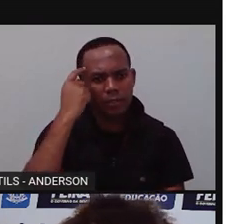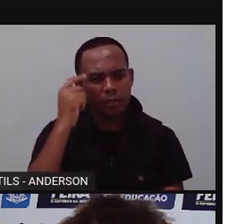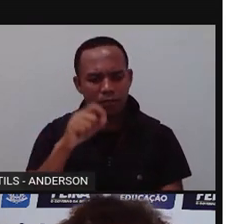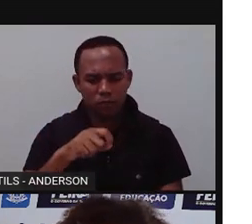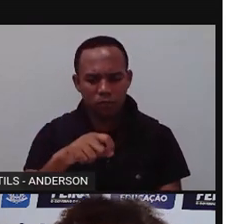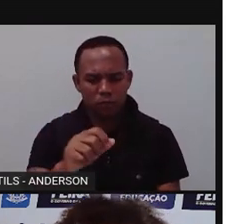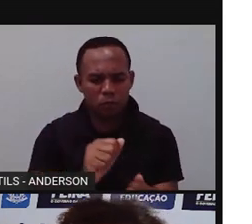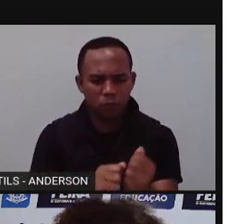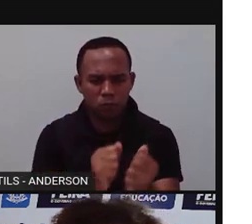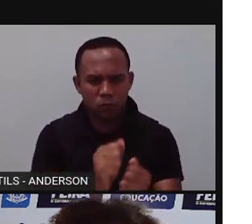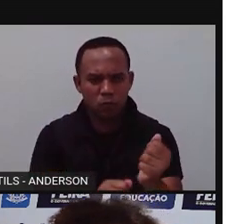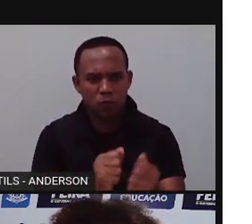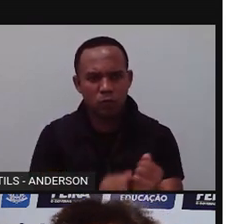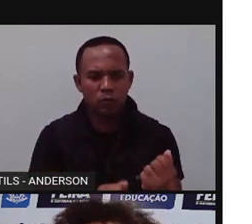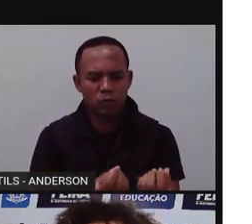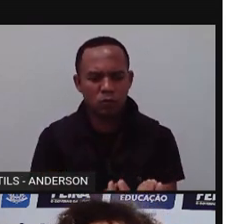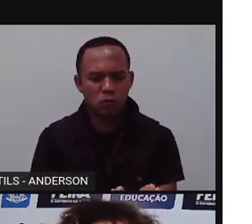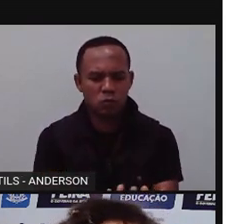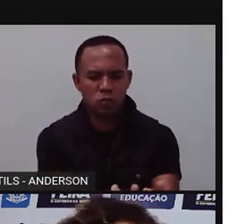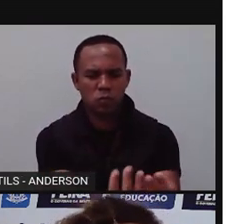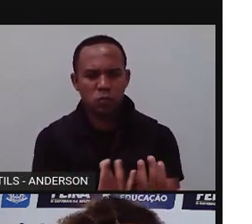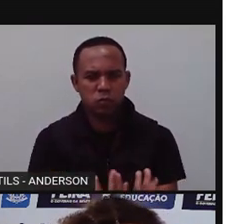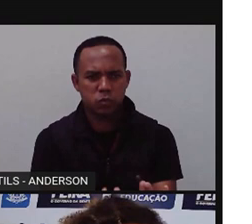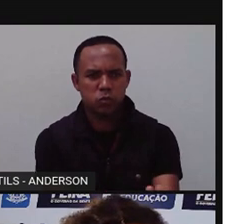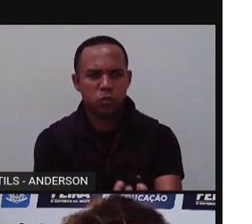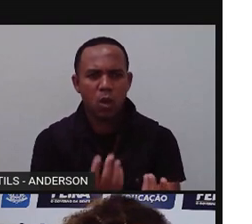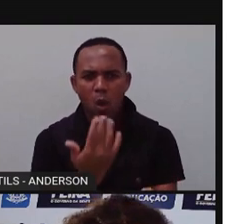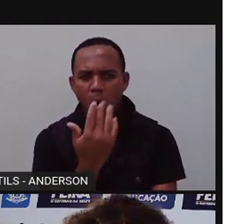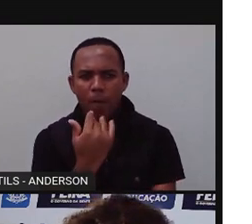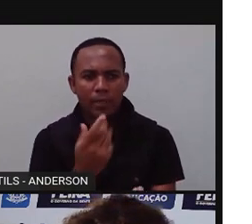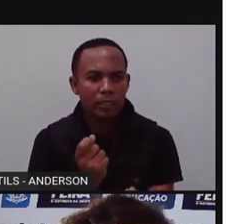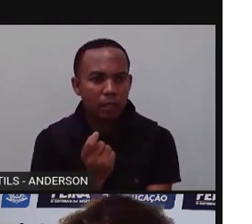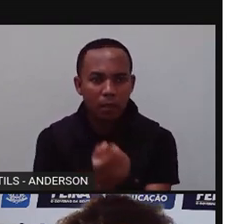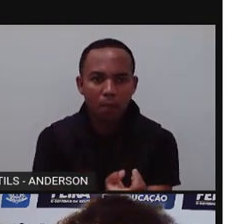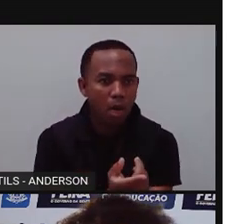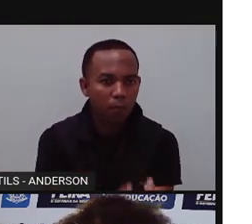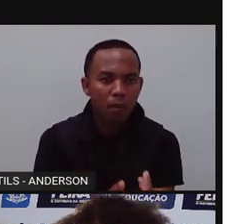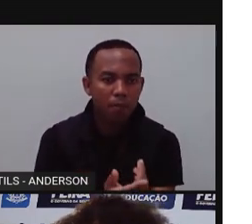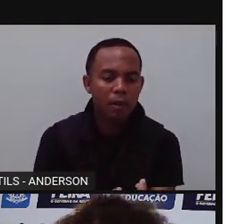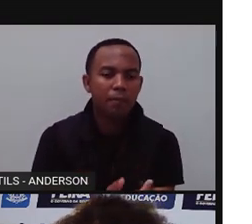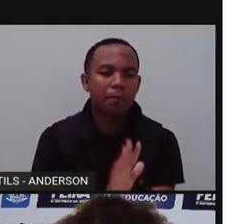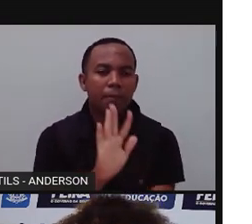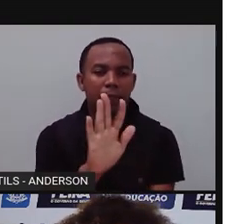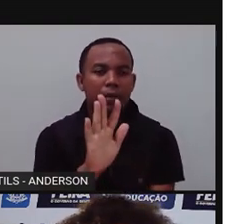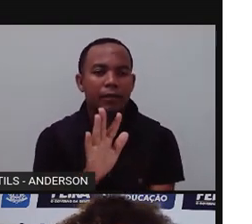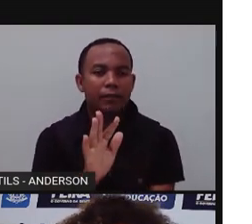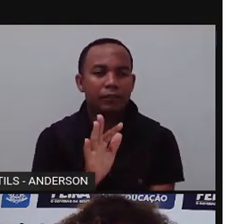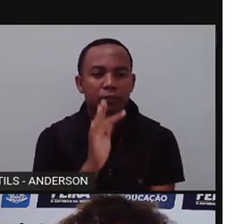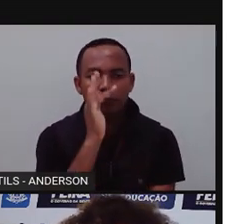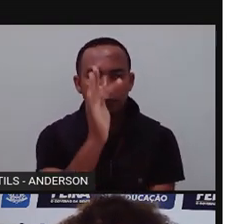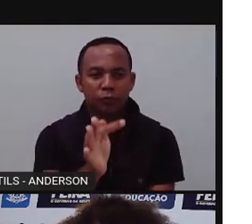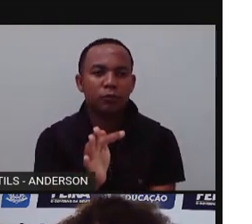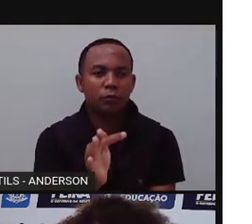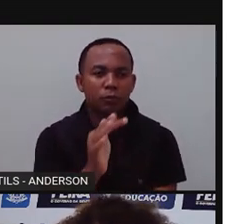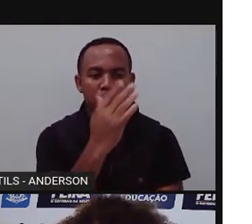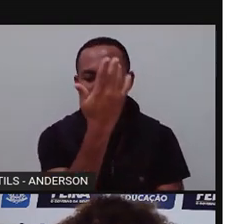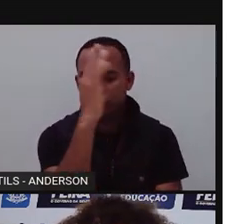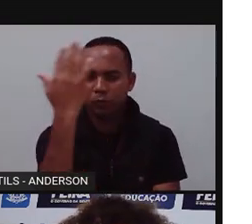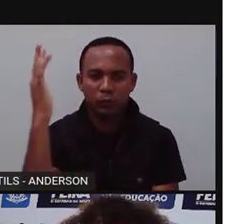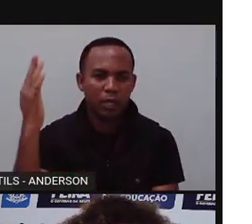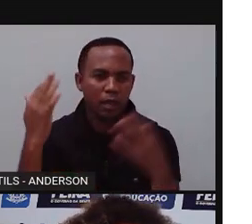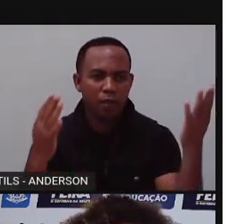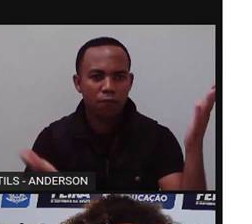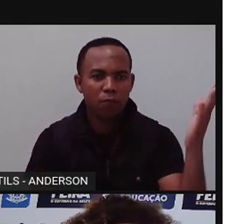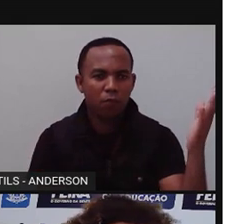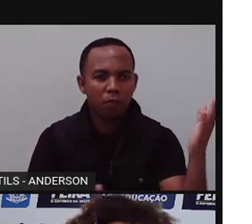plantem milho. Porque as pessoas precisam se alimentar. E aí, o planeta fica sem essa vegetação. Fica sem essa proteção.